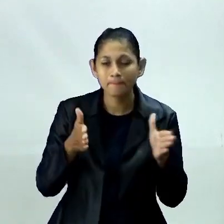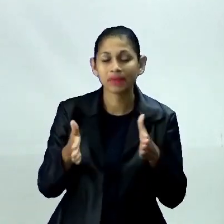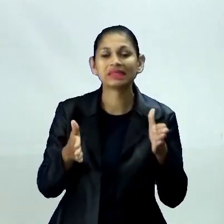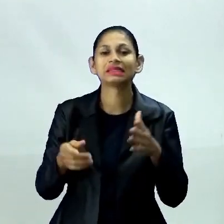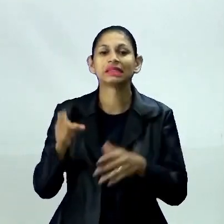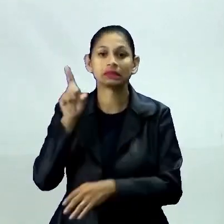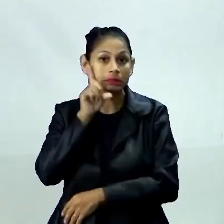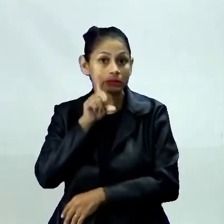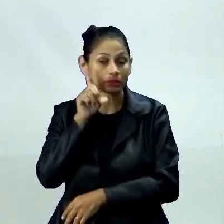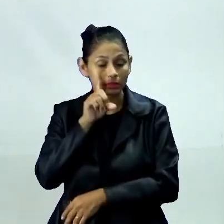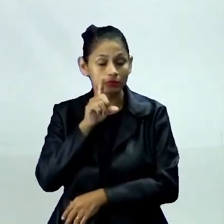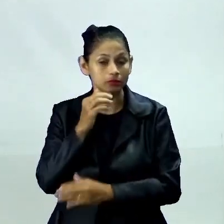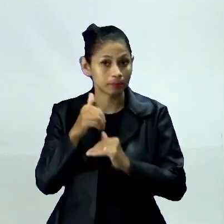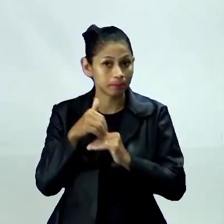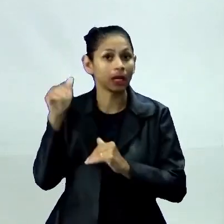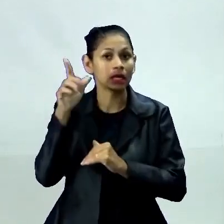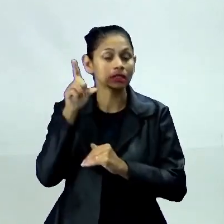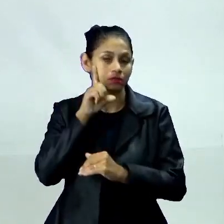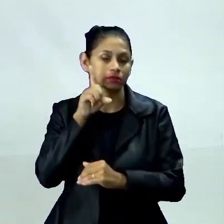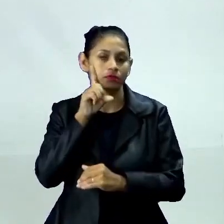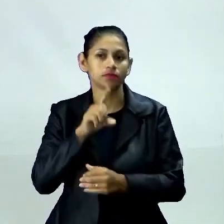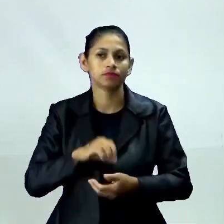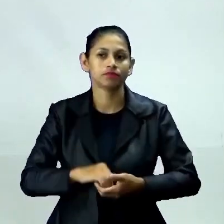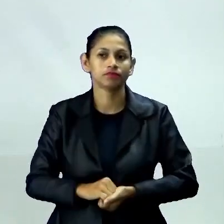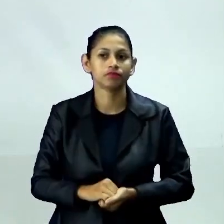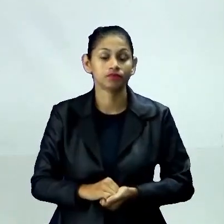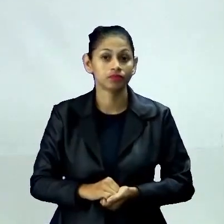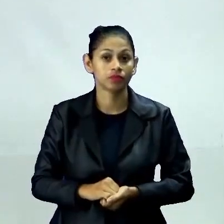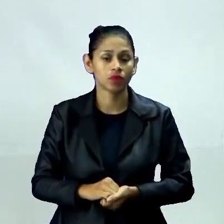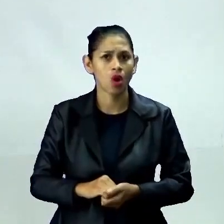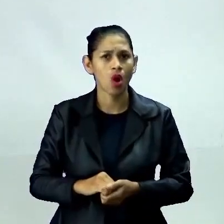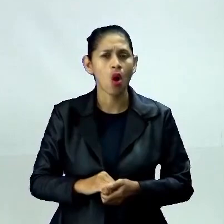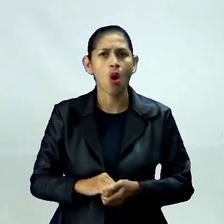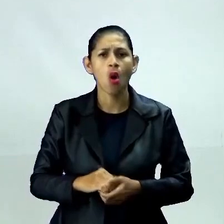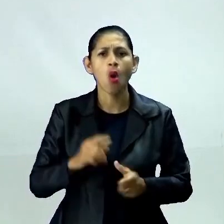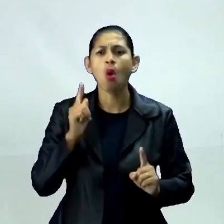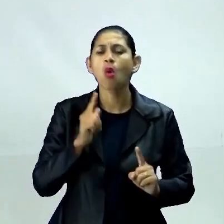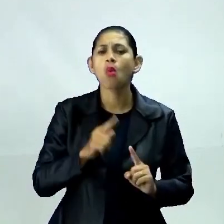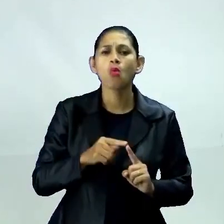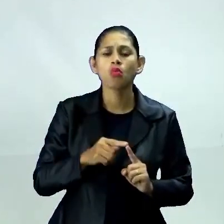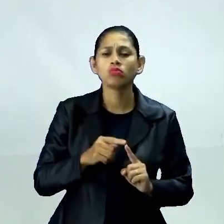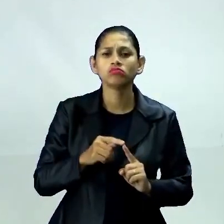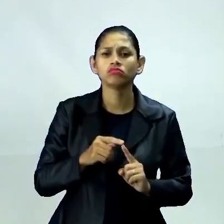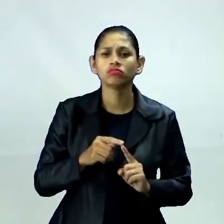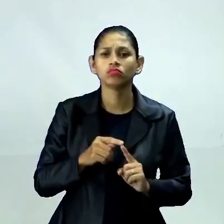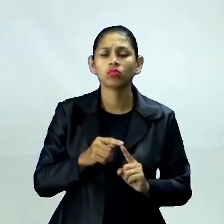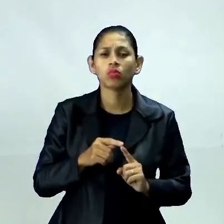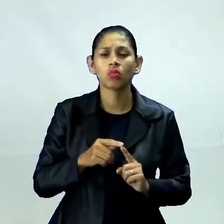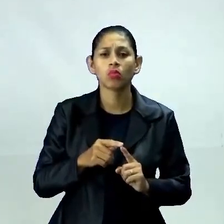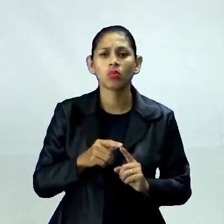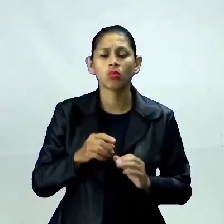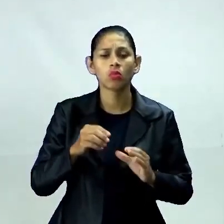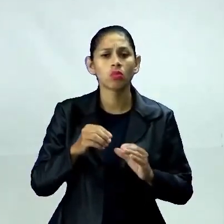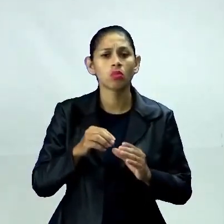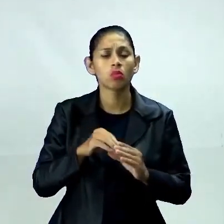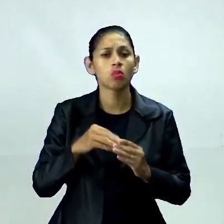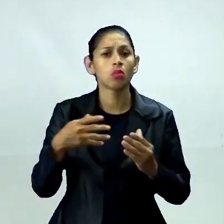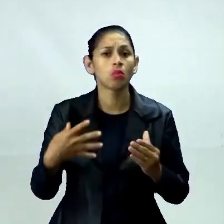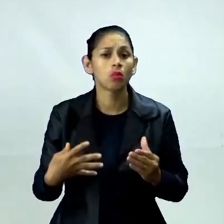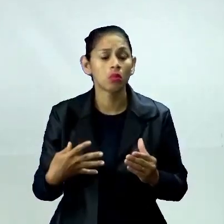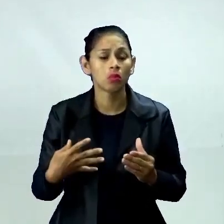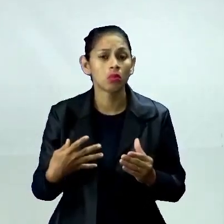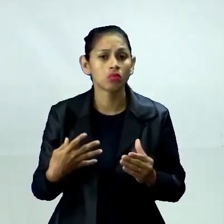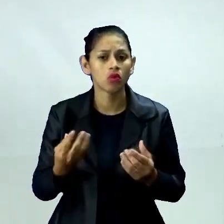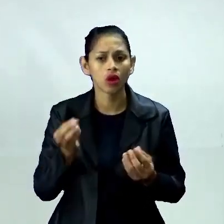emprego e educação. Eu tenho um amigo que mora nos Estados Unidos agora, fez faculdade, já está trabalhando,